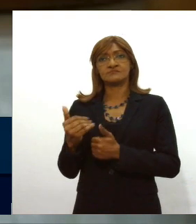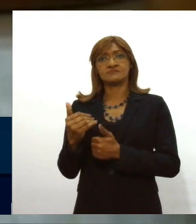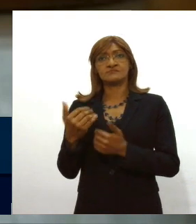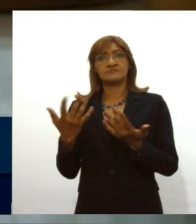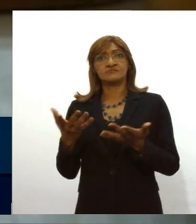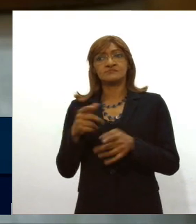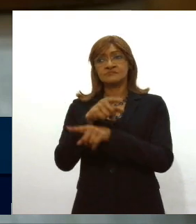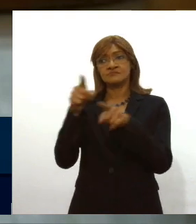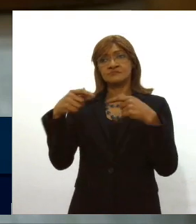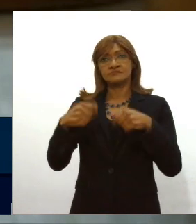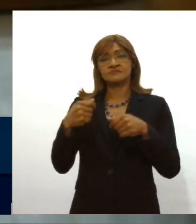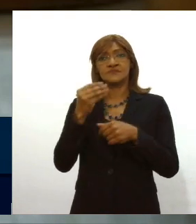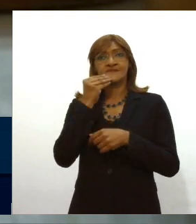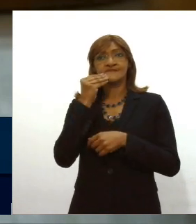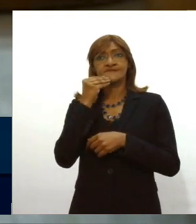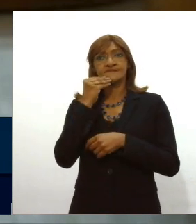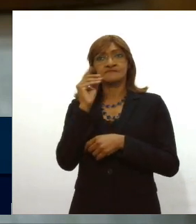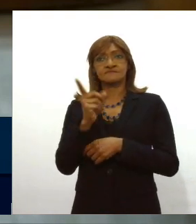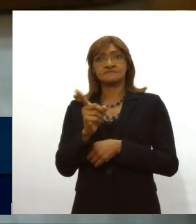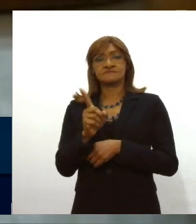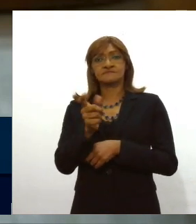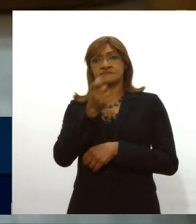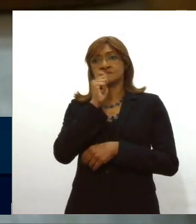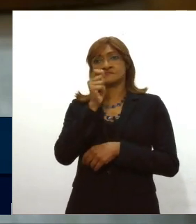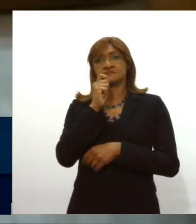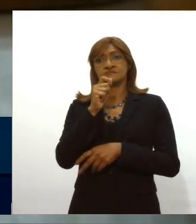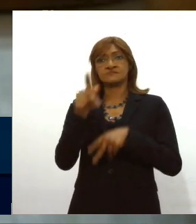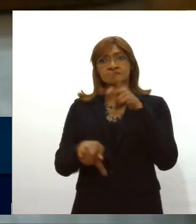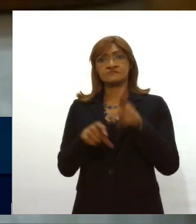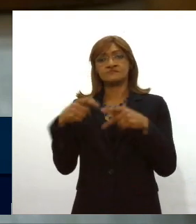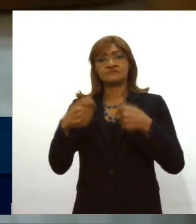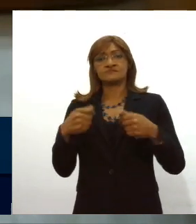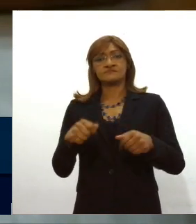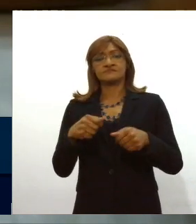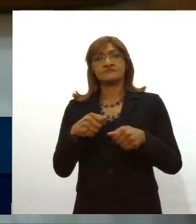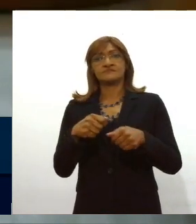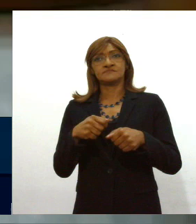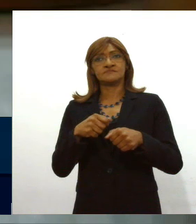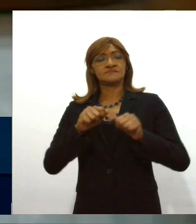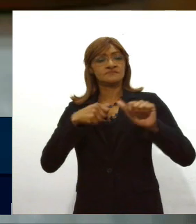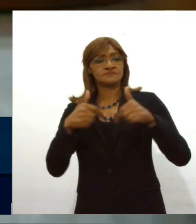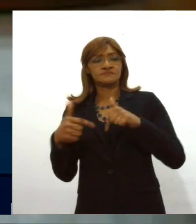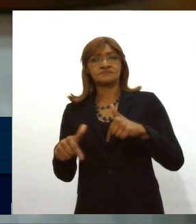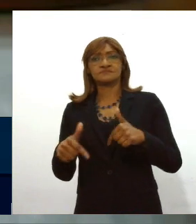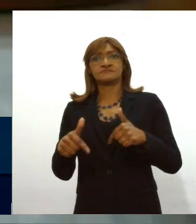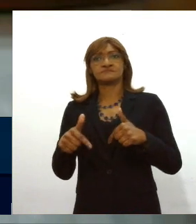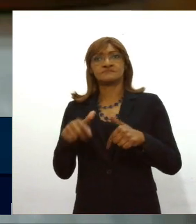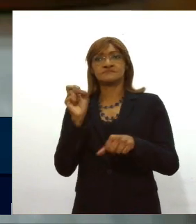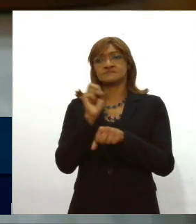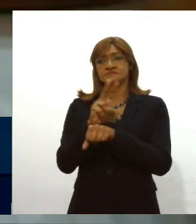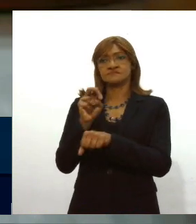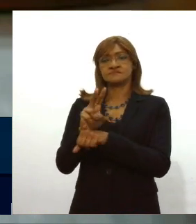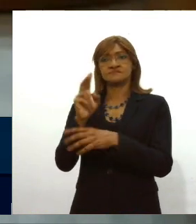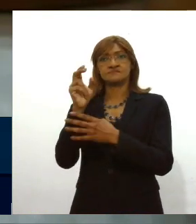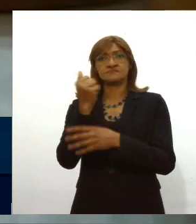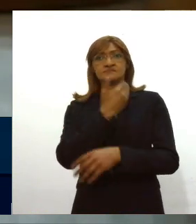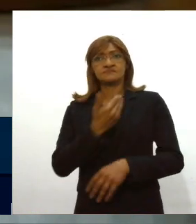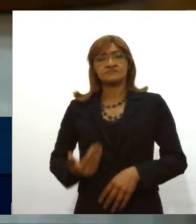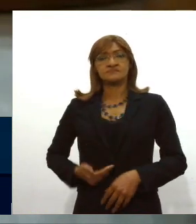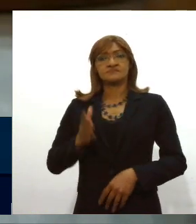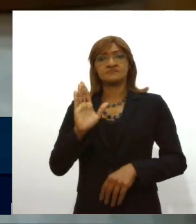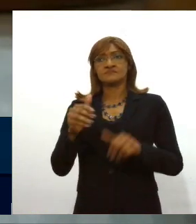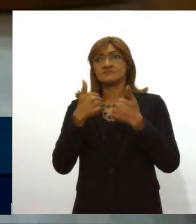oportunidade, e não de drogas no nosso país. As pessoas precisam de emprego, pessoas precisam de educação, de segurança, segurança pública,